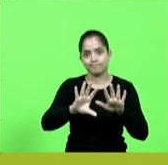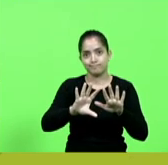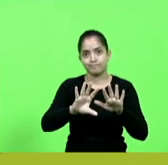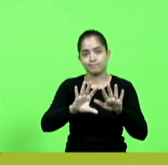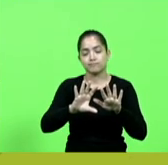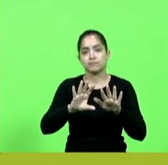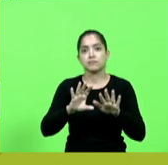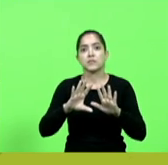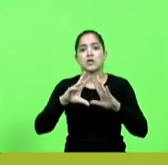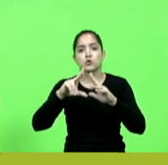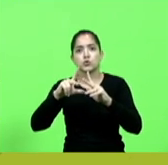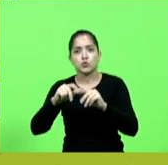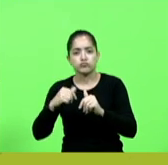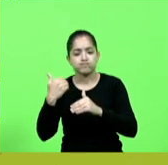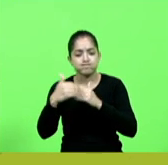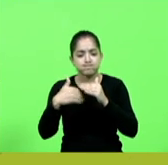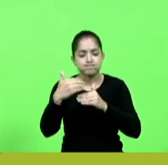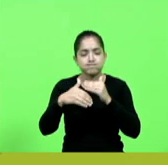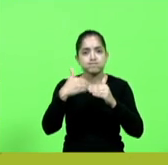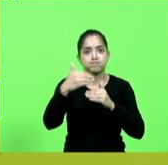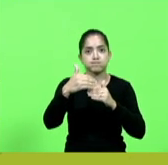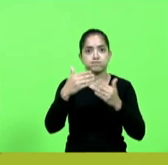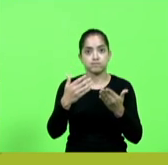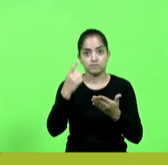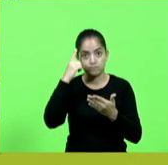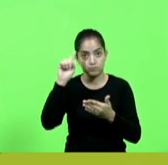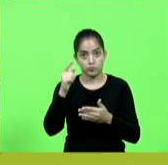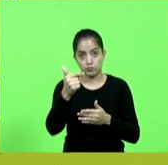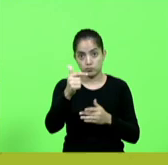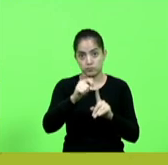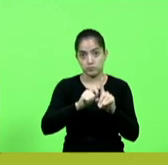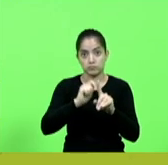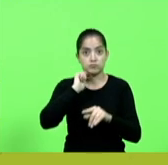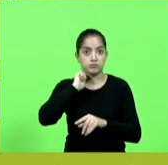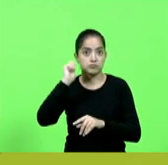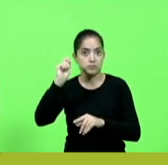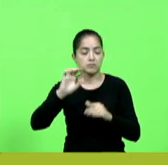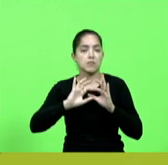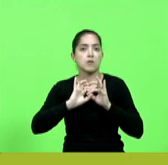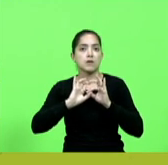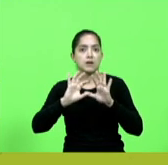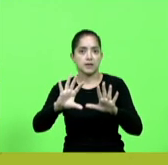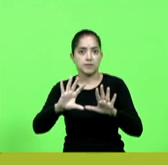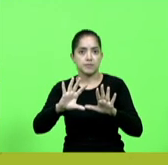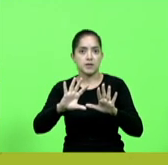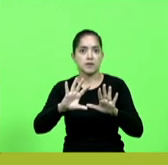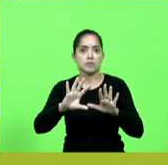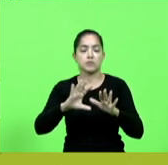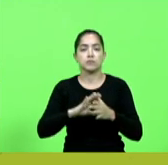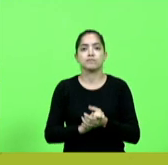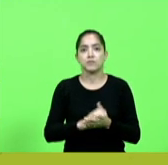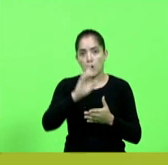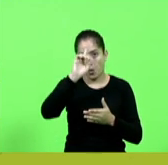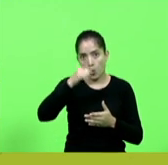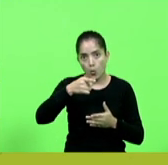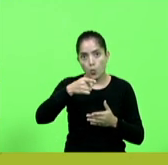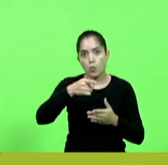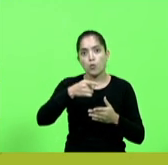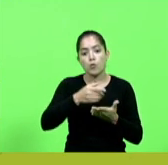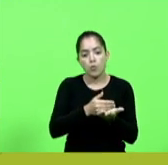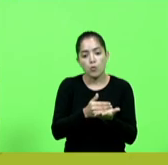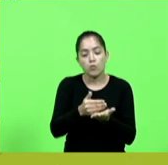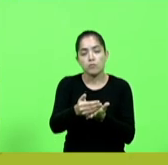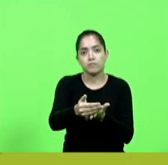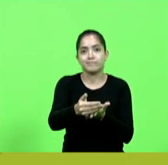aplicou todos os trâmites necessários e em 12 de abril a instituição liberou a ordem de serviço para execução